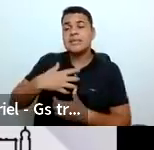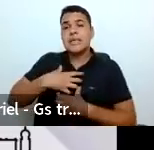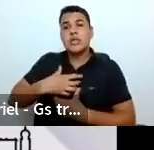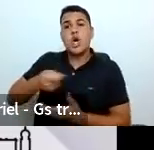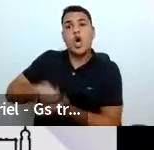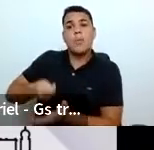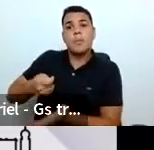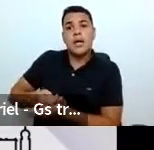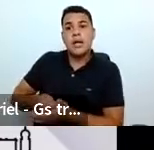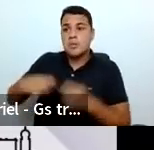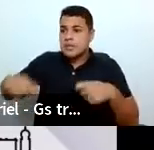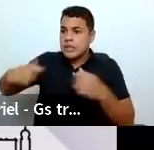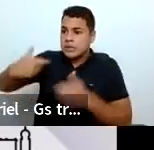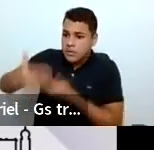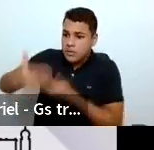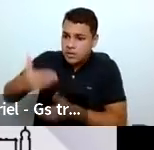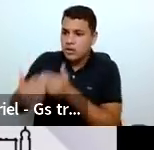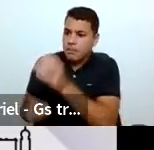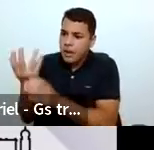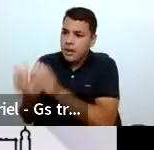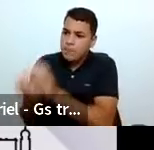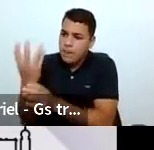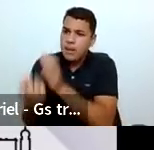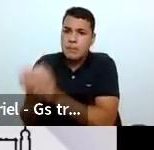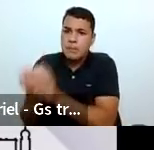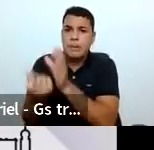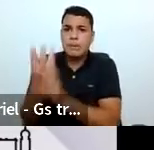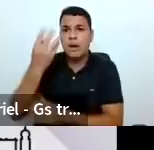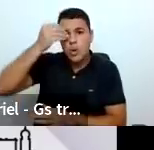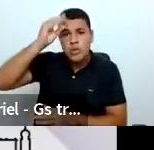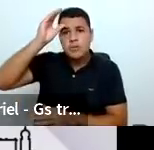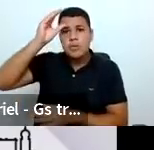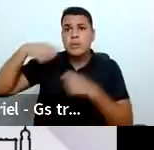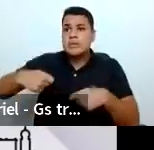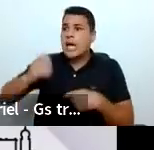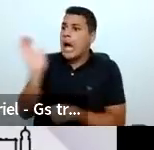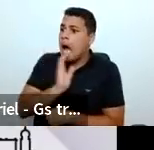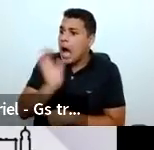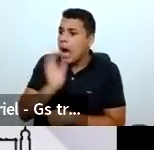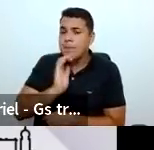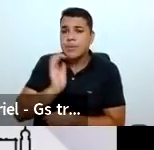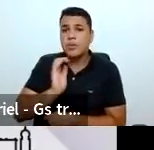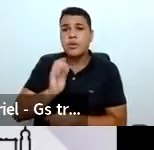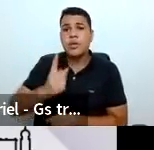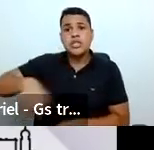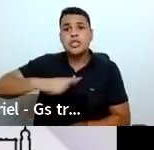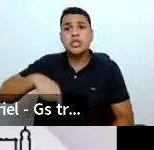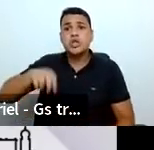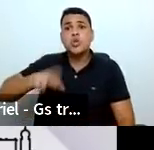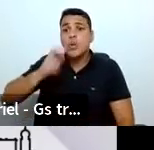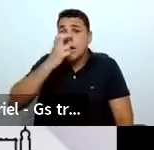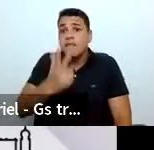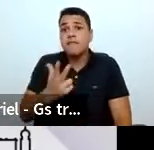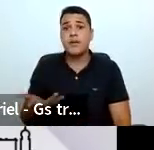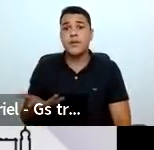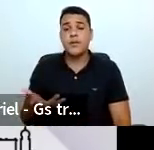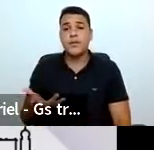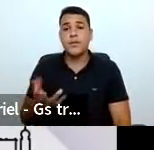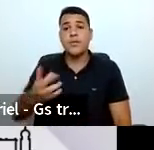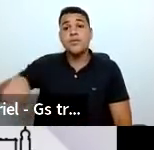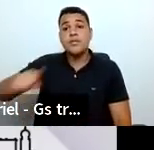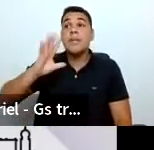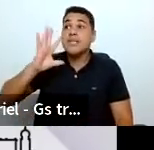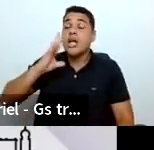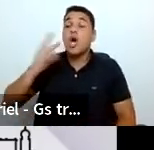produzirem conhecimentos, um ritmo frenético, algo que a gente nunca viu na ciência. Vocês imaginam como é que é lidar com